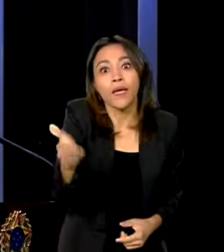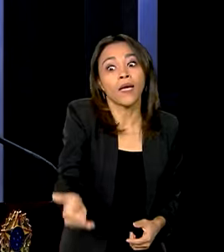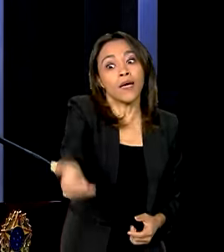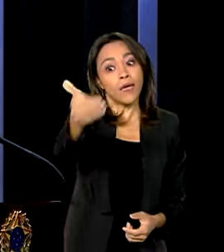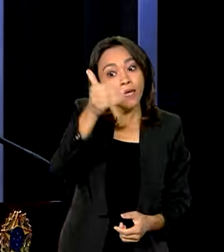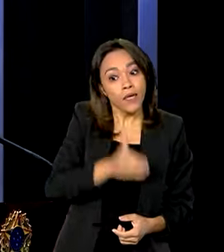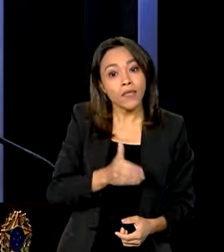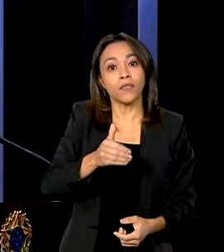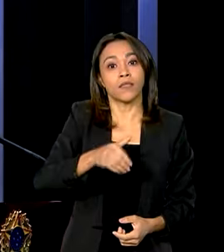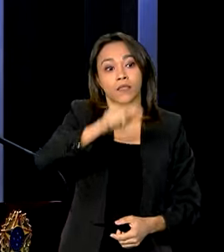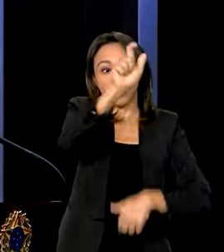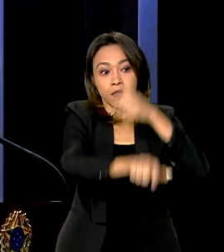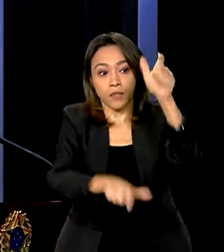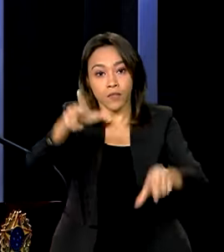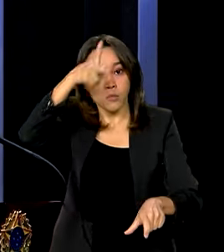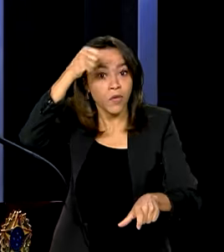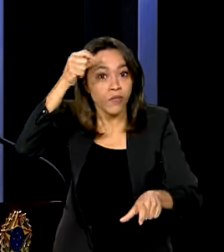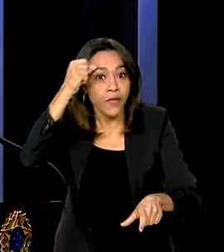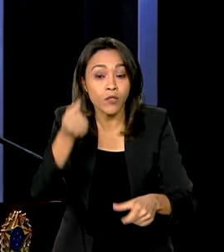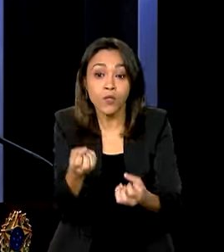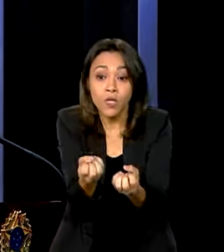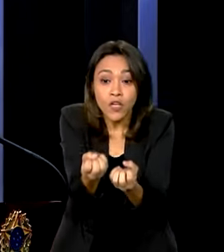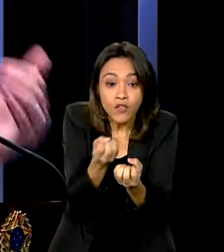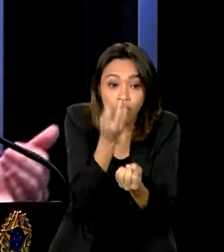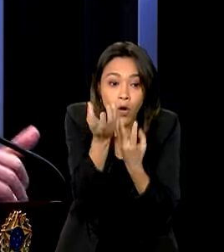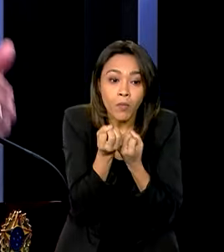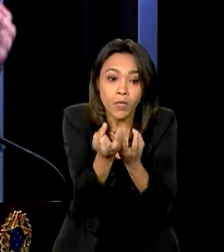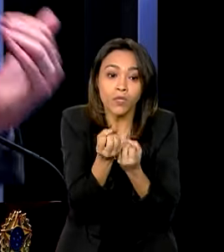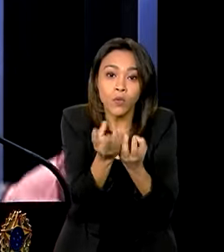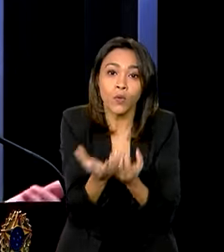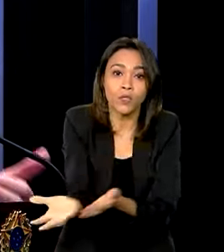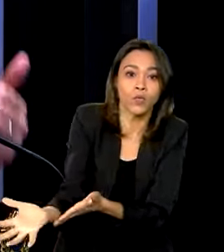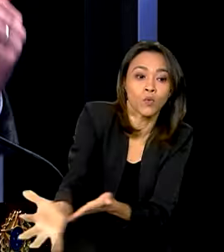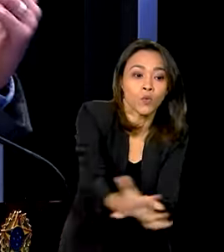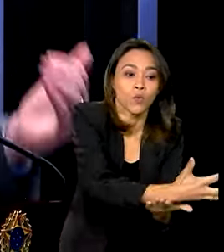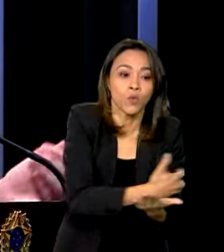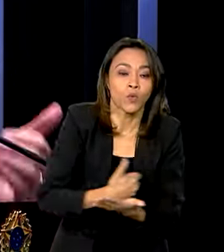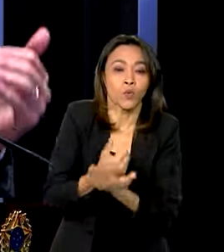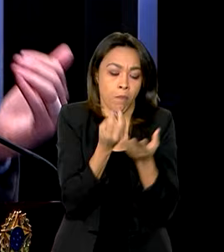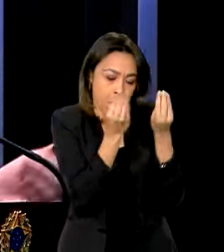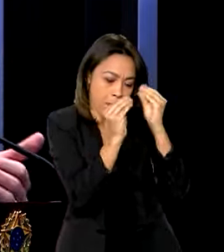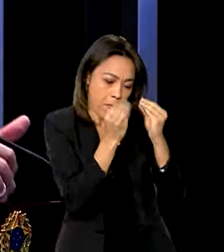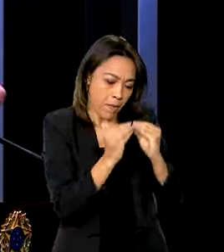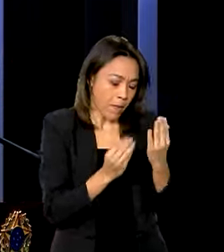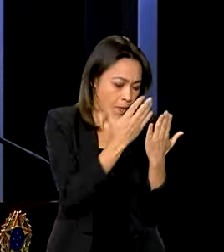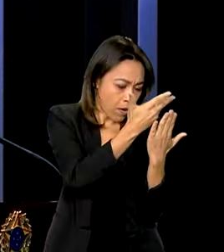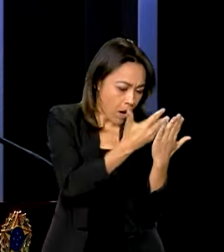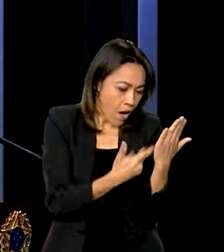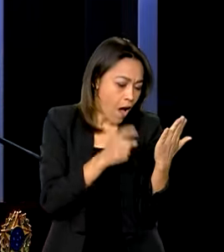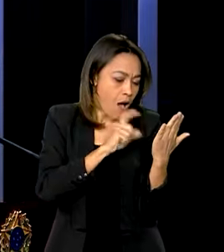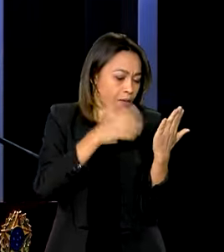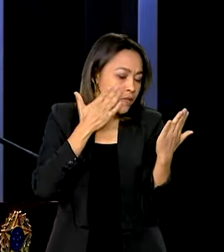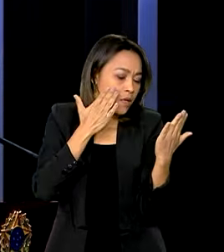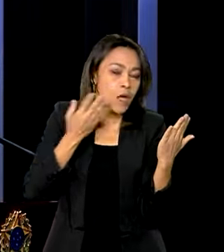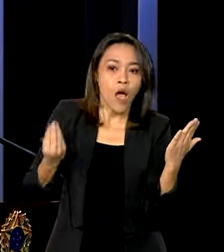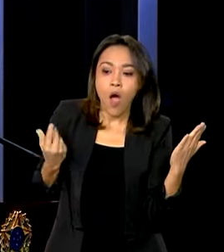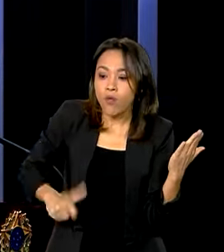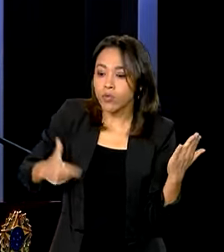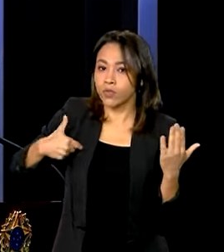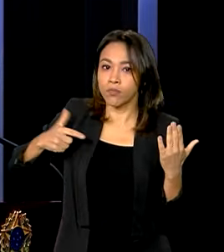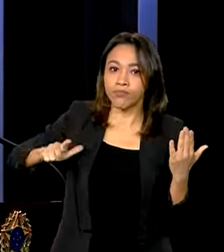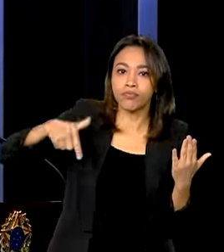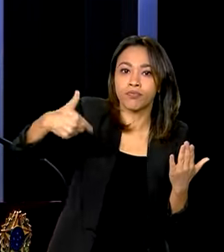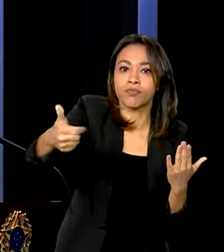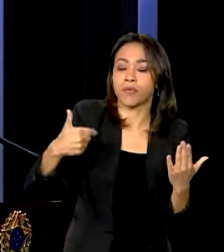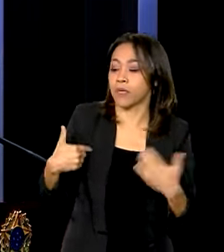prefeitos poderem nos dar essas informações, para que a gente comece a trabalhar e a tratar, por exemplo, com as áreas, com o Ministério da